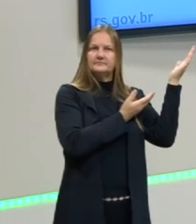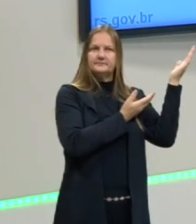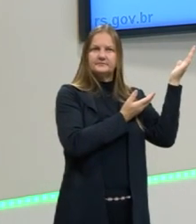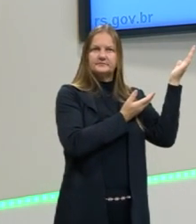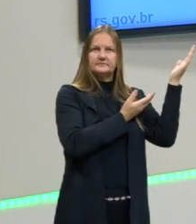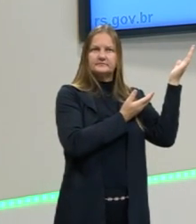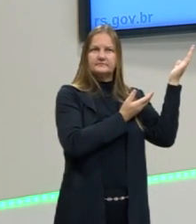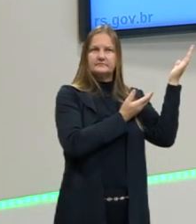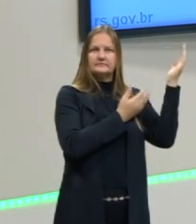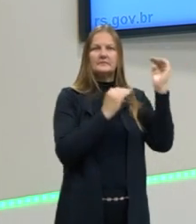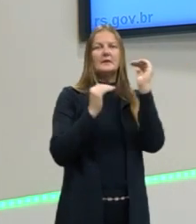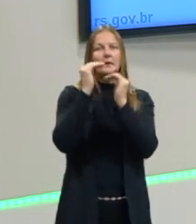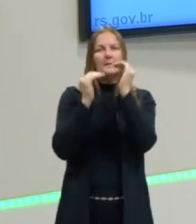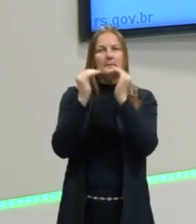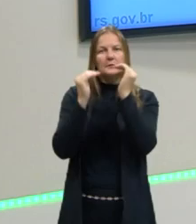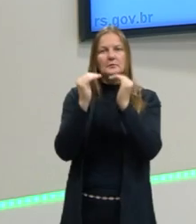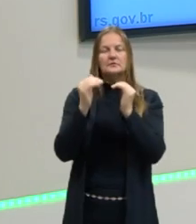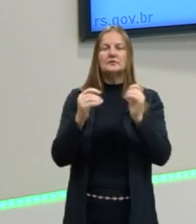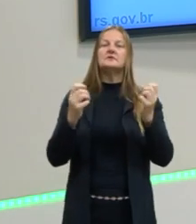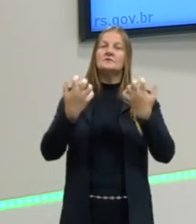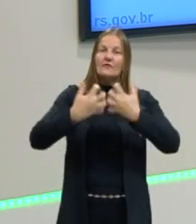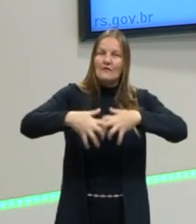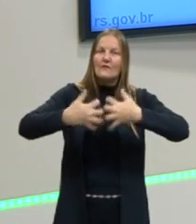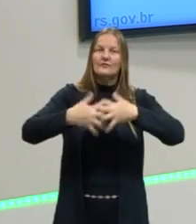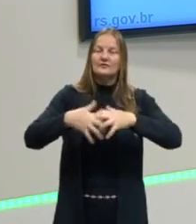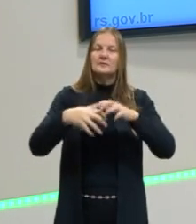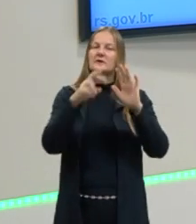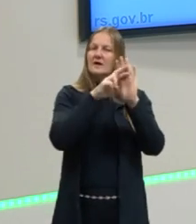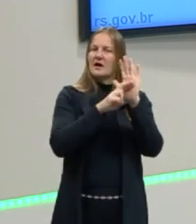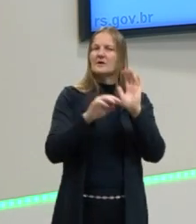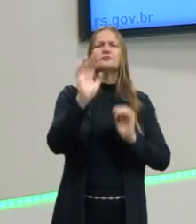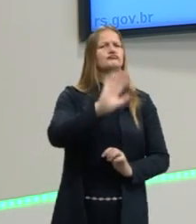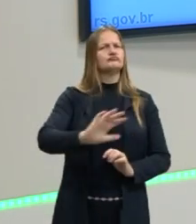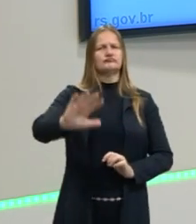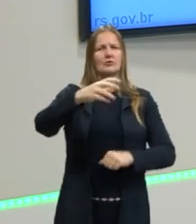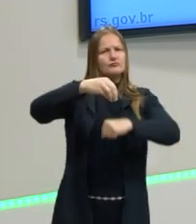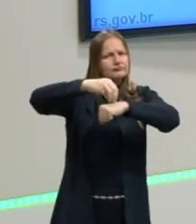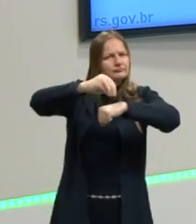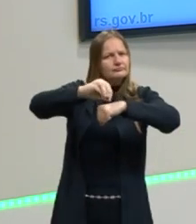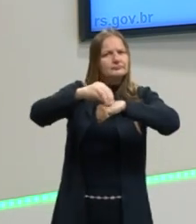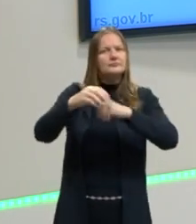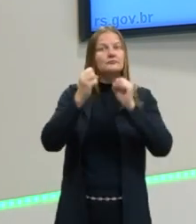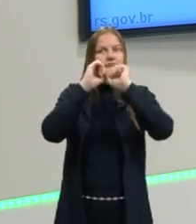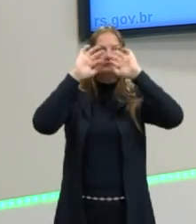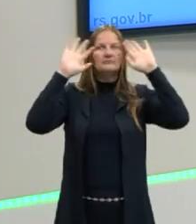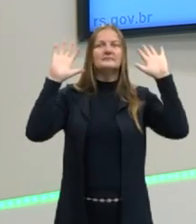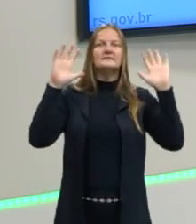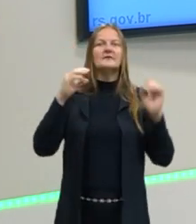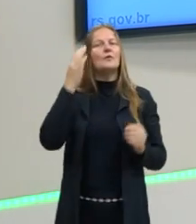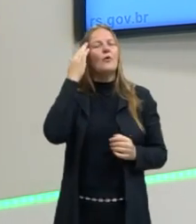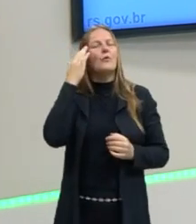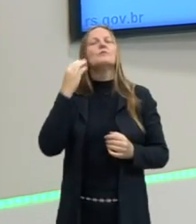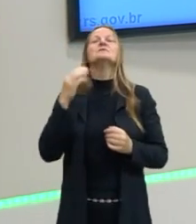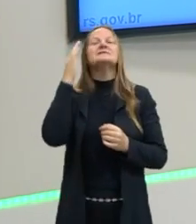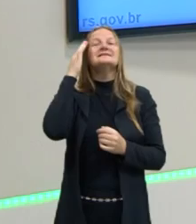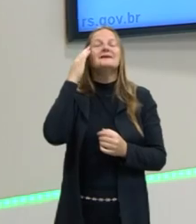As proporções de cargas funcionam desse jeito. É uma regra geral, um aceite para a gente conseguir entender. Sabendo a carga do elemento, eu consigo